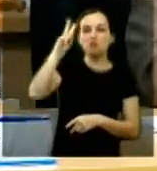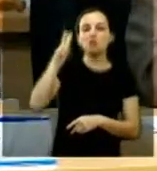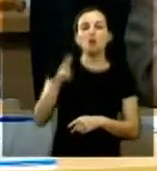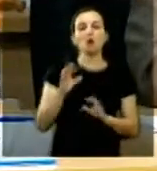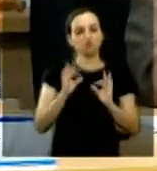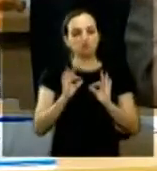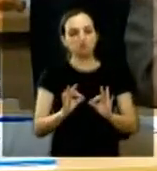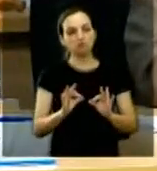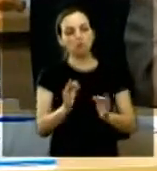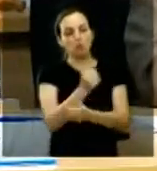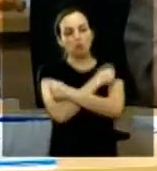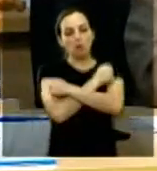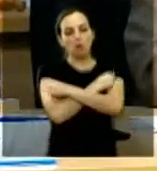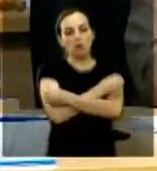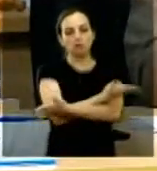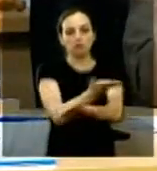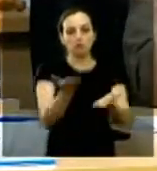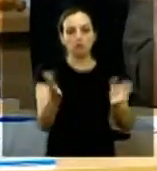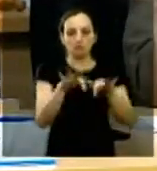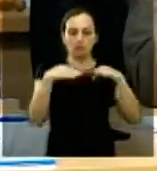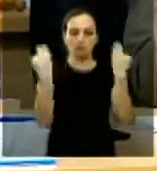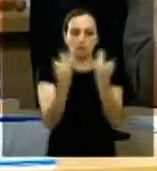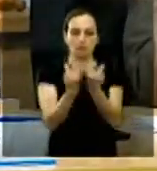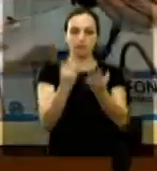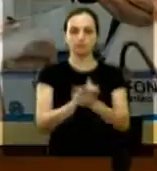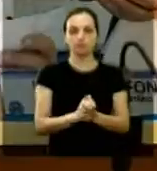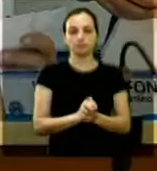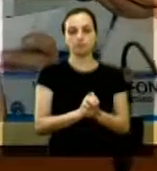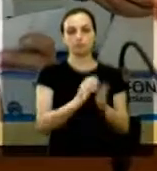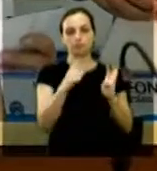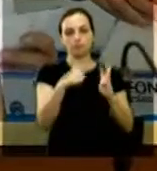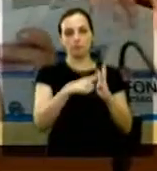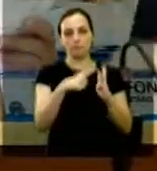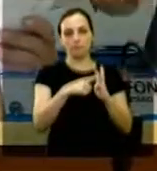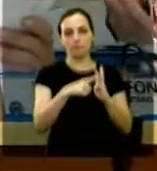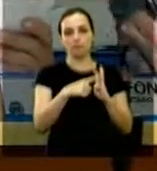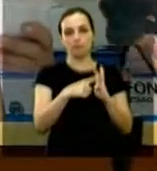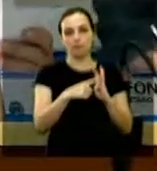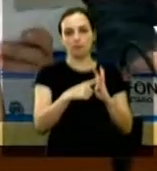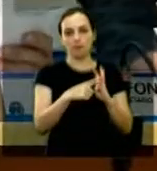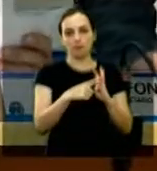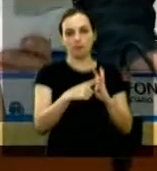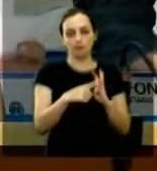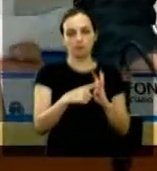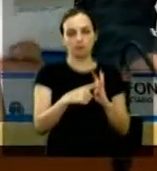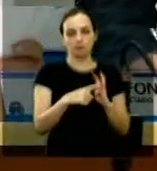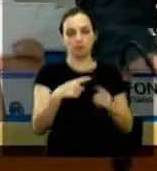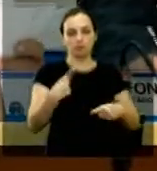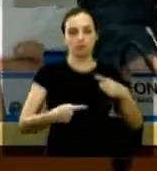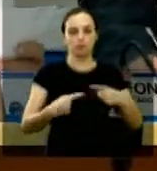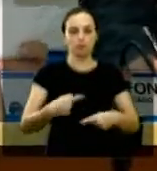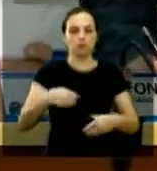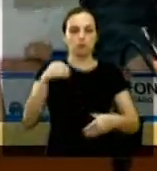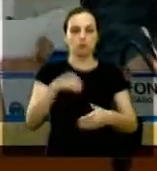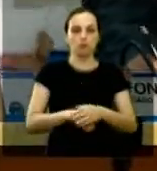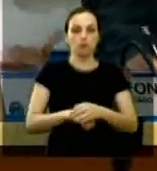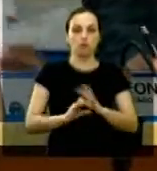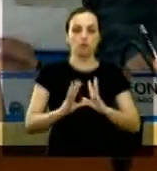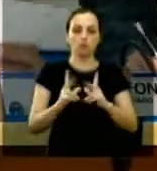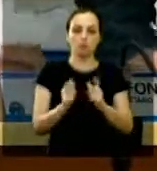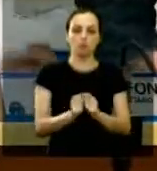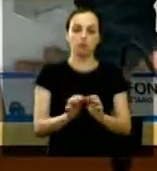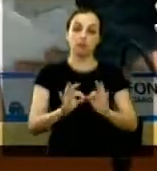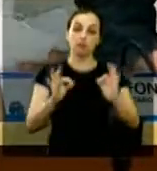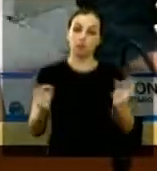a toda a família viu item número 4 item número 4 única discussão em votação maioria